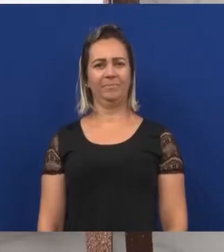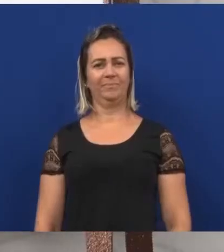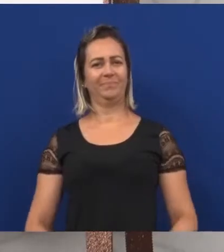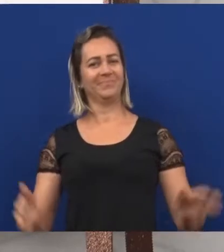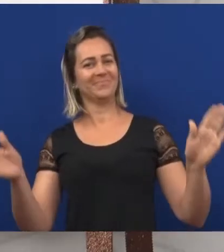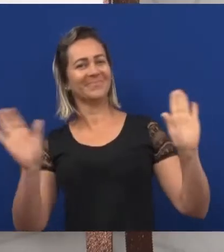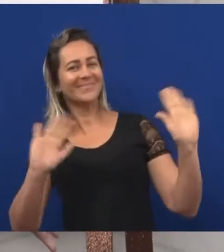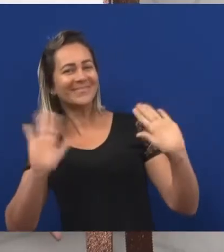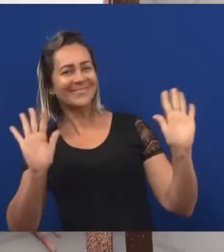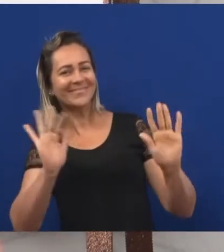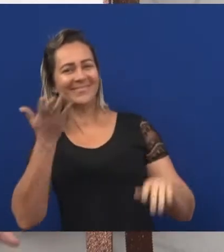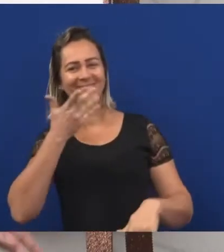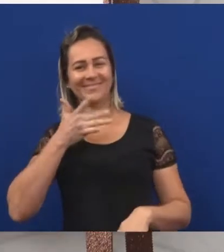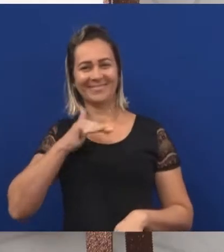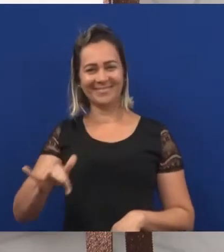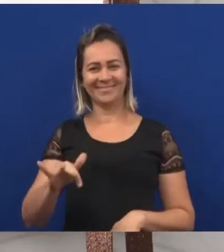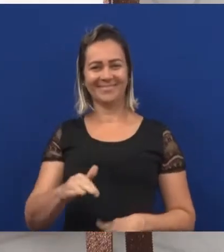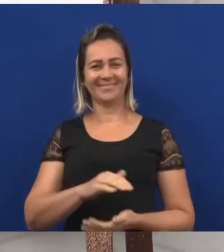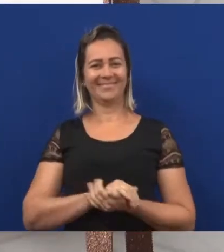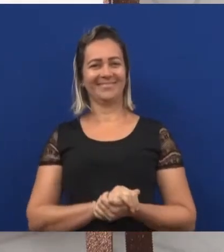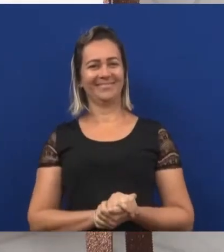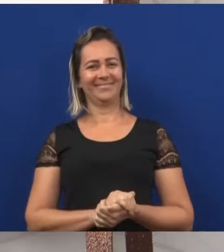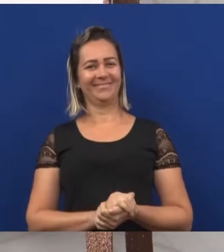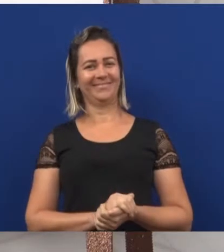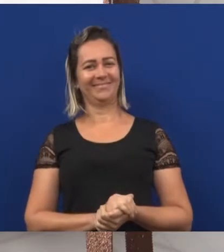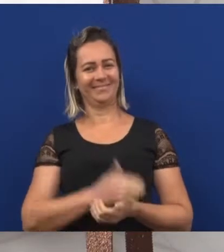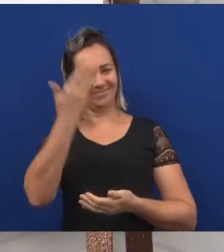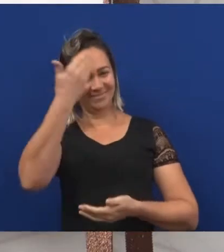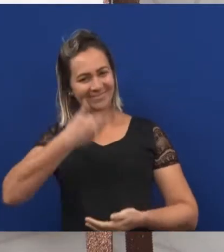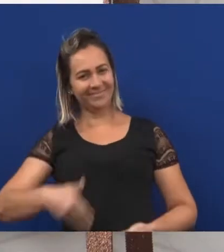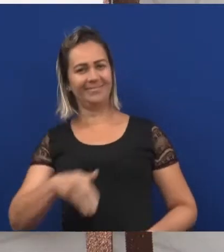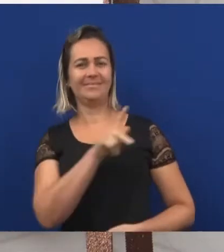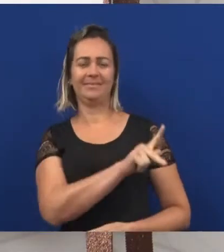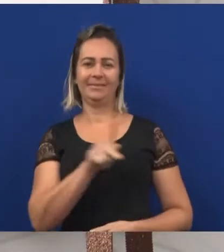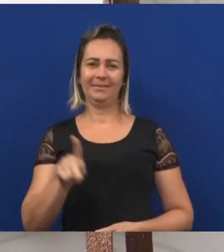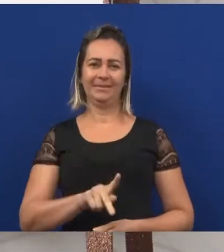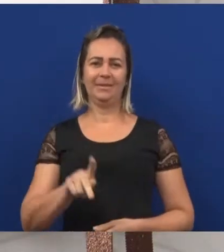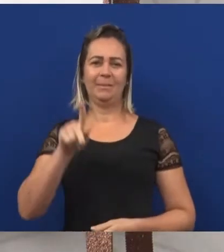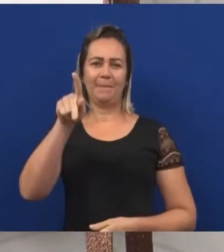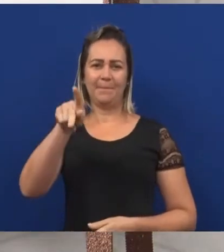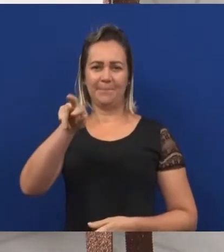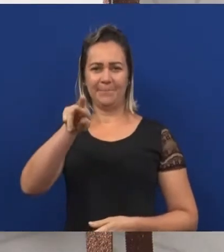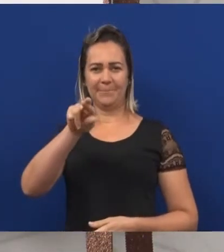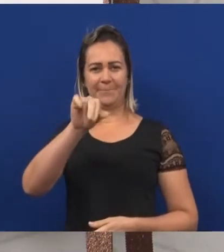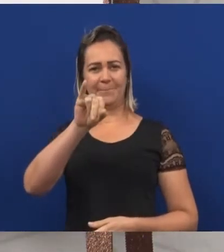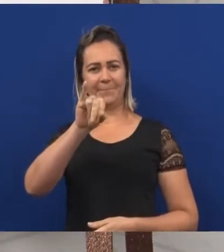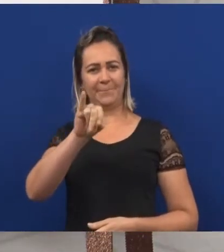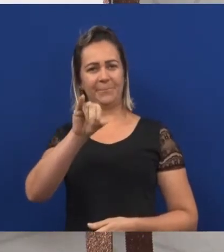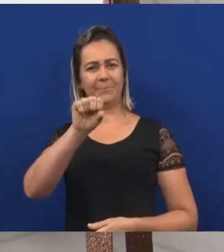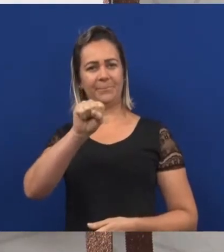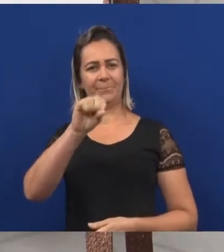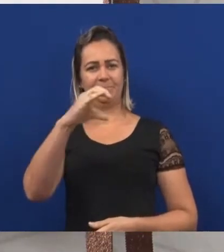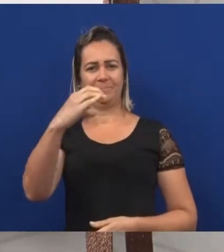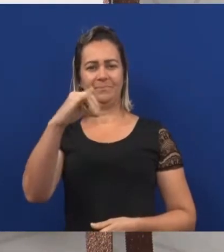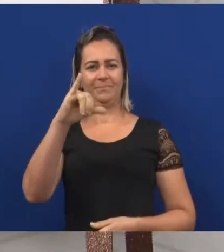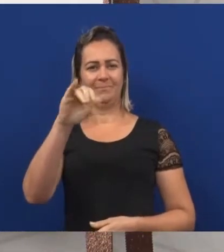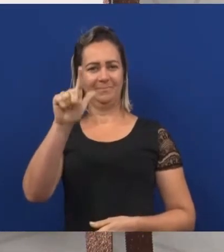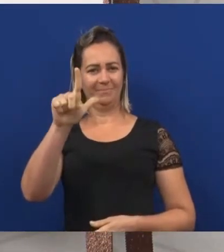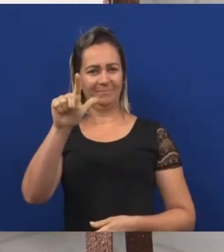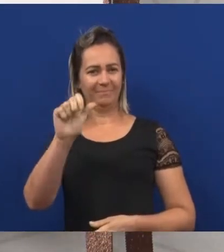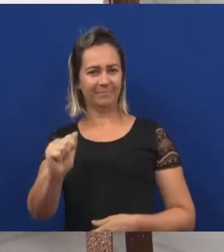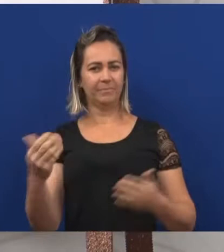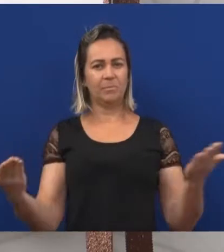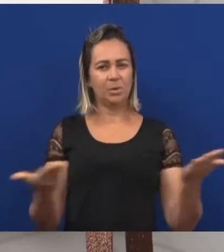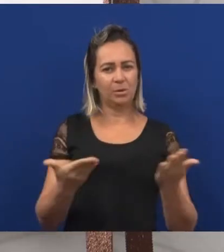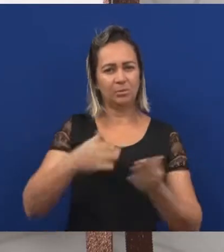Olá, crianças! Eu sou a professora Priscila e hoje iremos aprender muitas